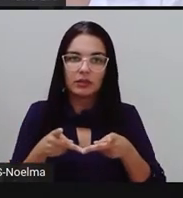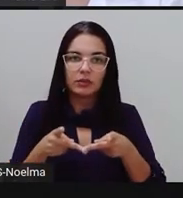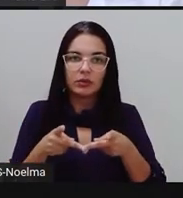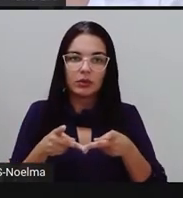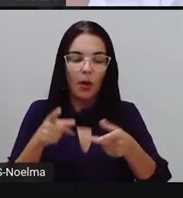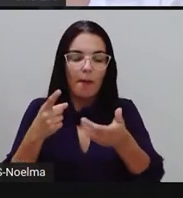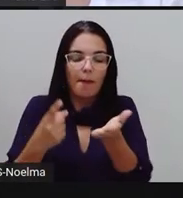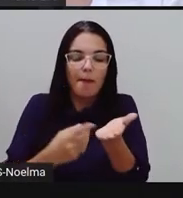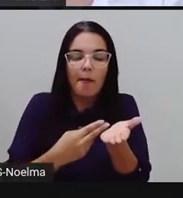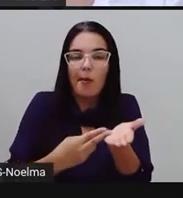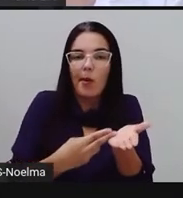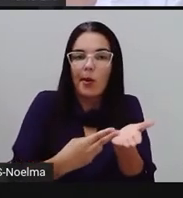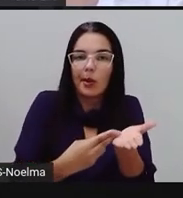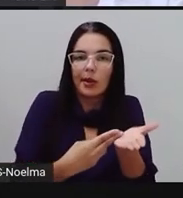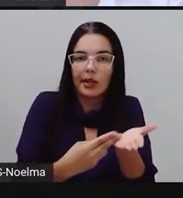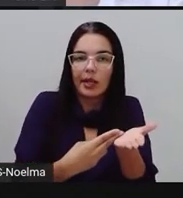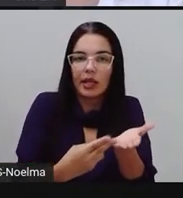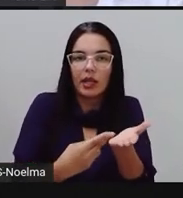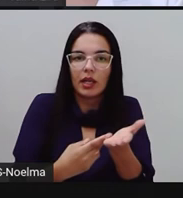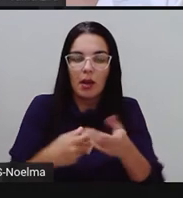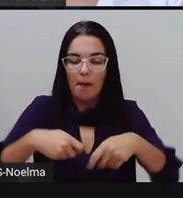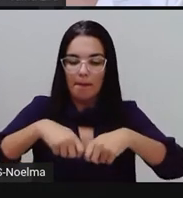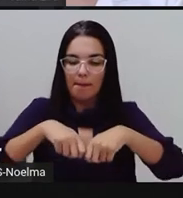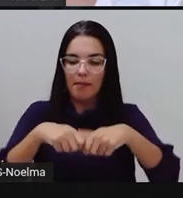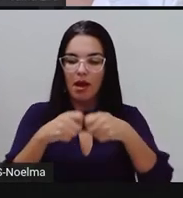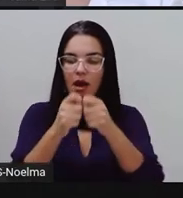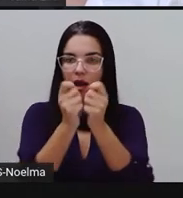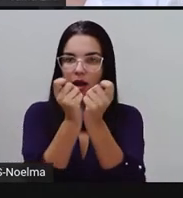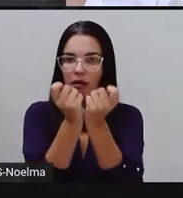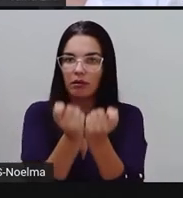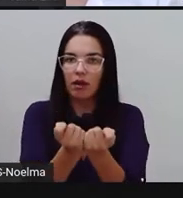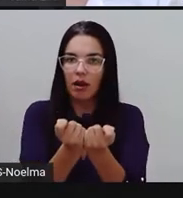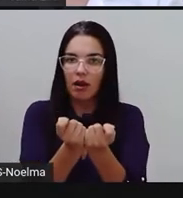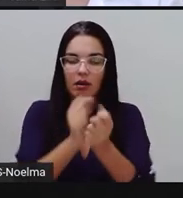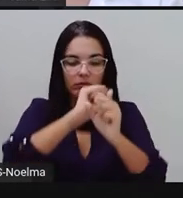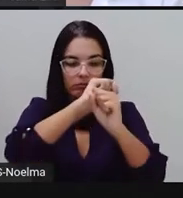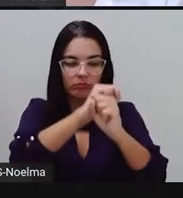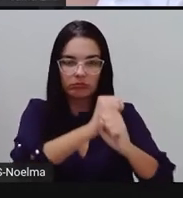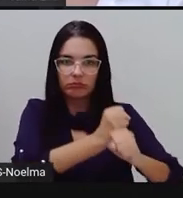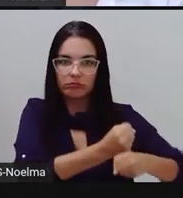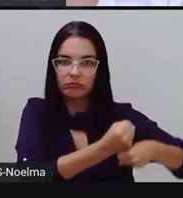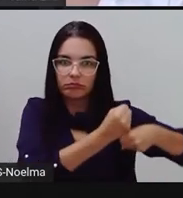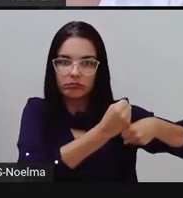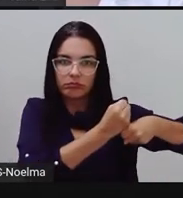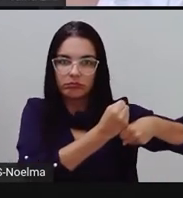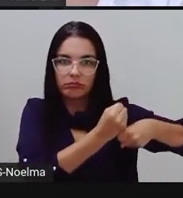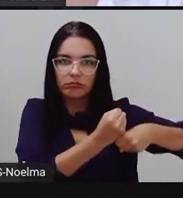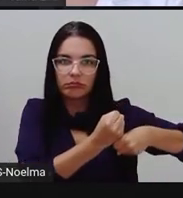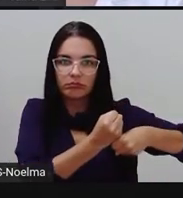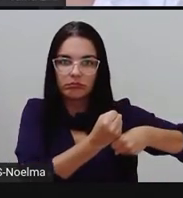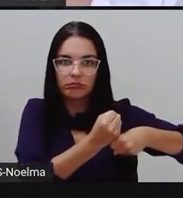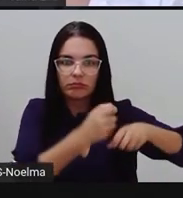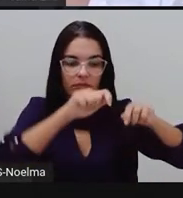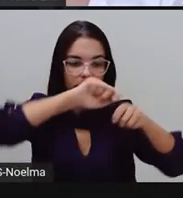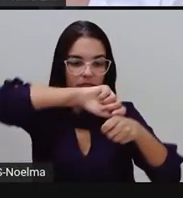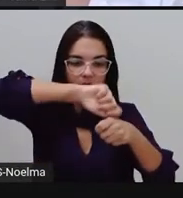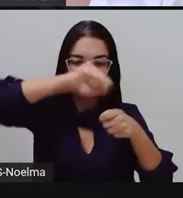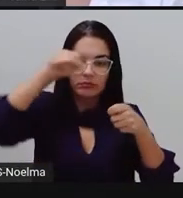MORINO. BARALHO. RIMO. ESTOJO.